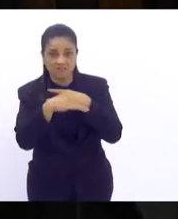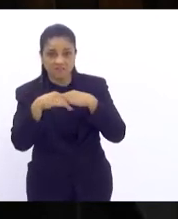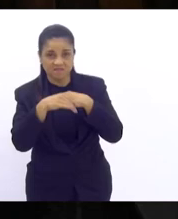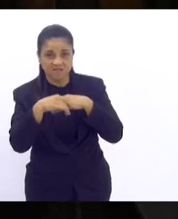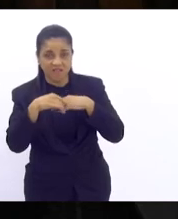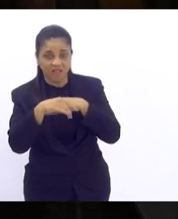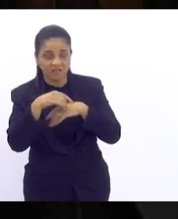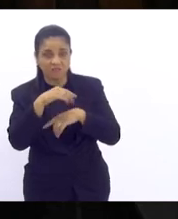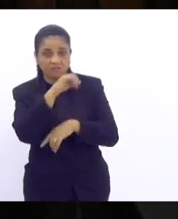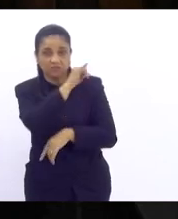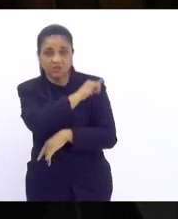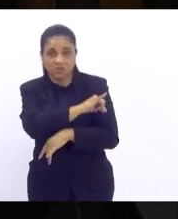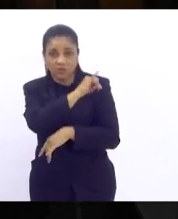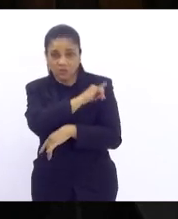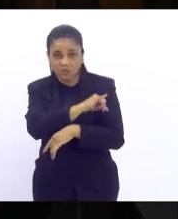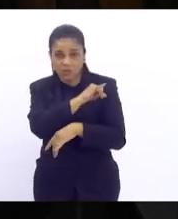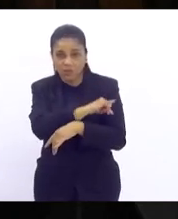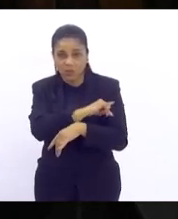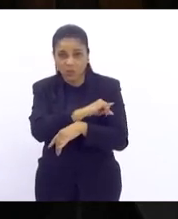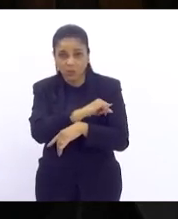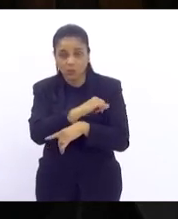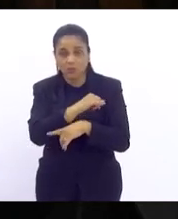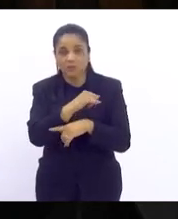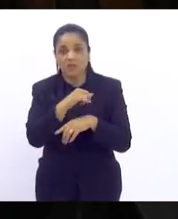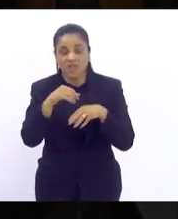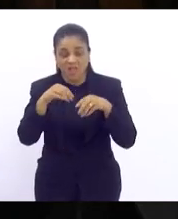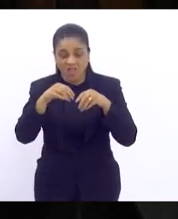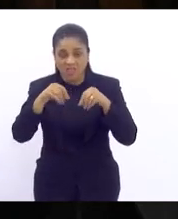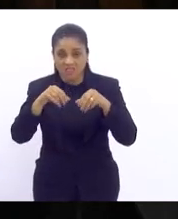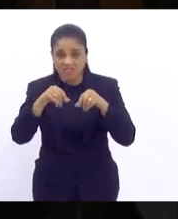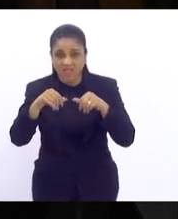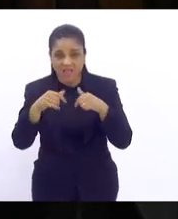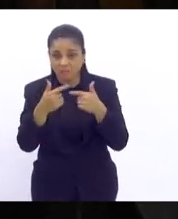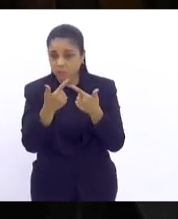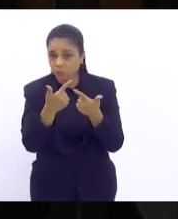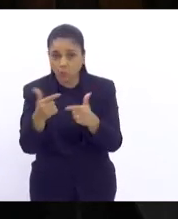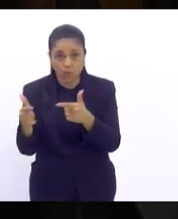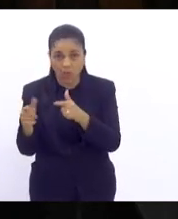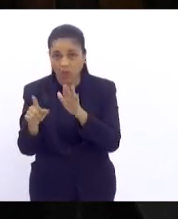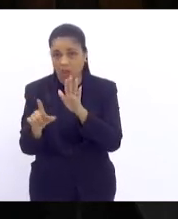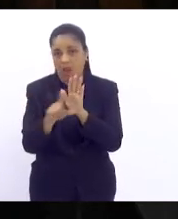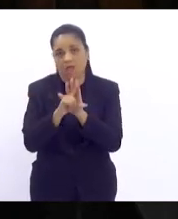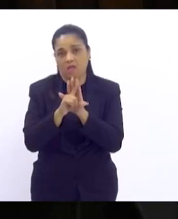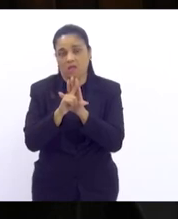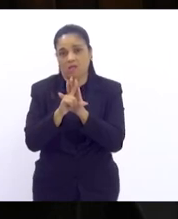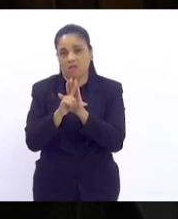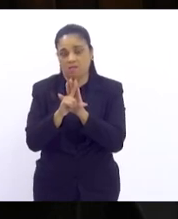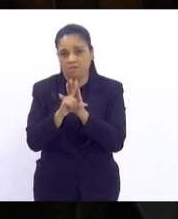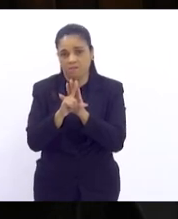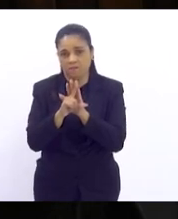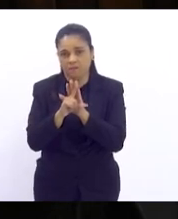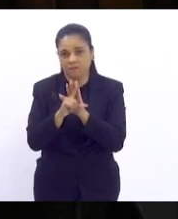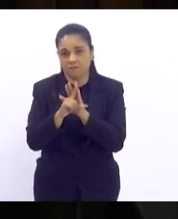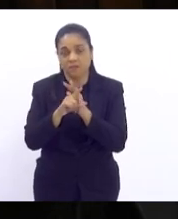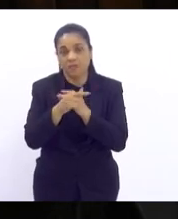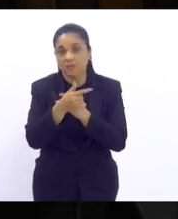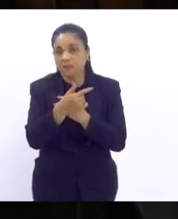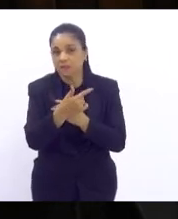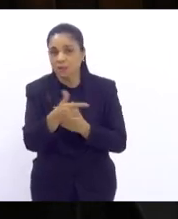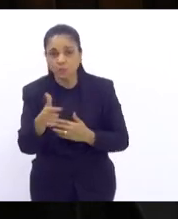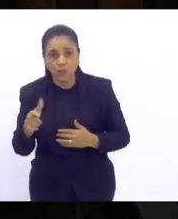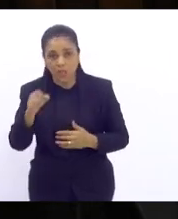lei a cidade do Rio de Janeiro é terra arrasada nós não temos prefeito